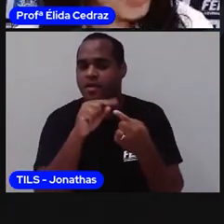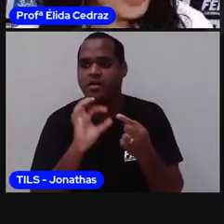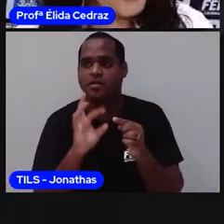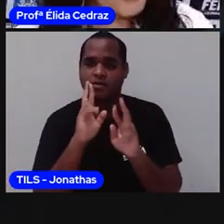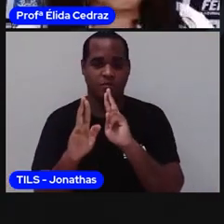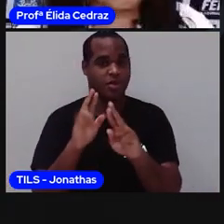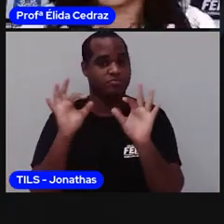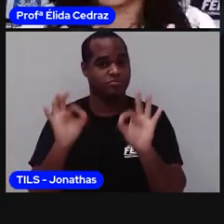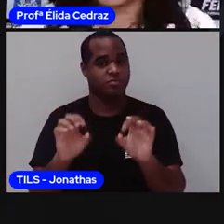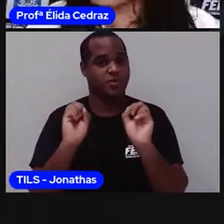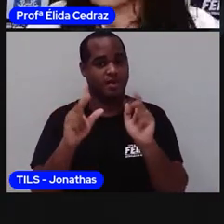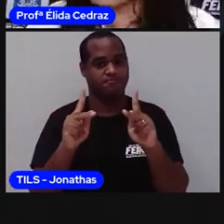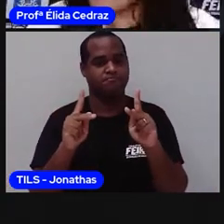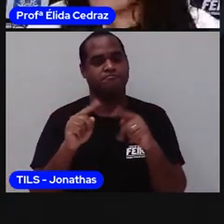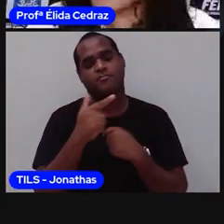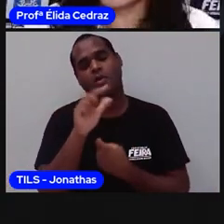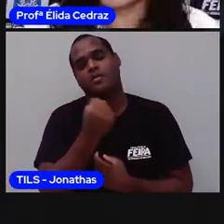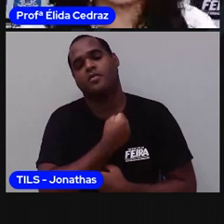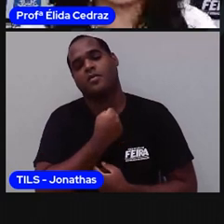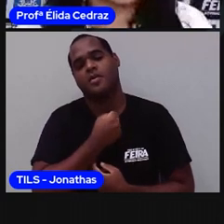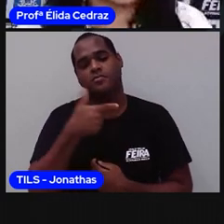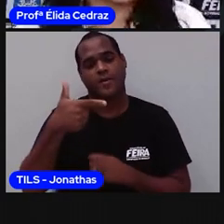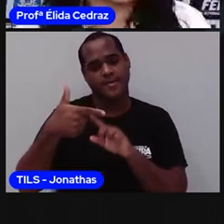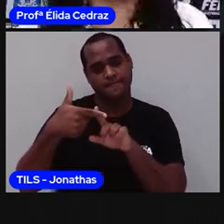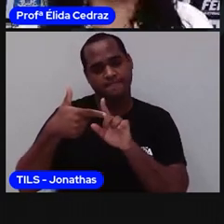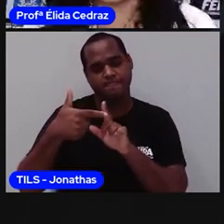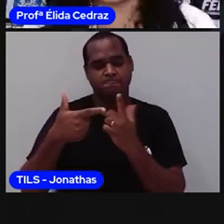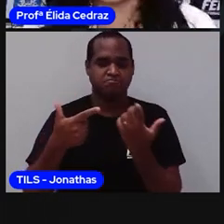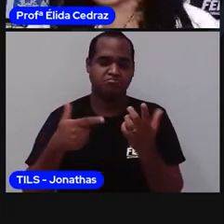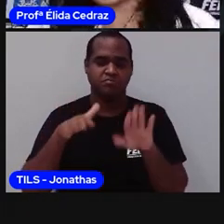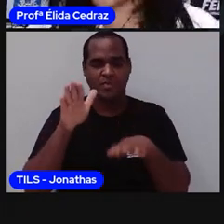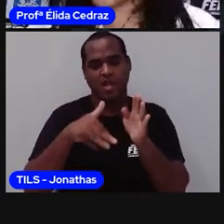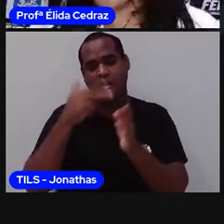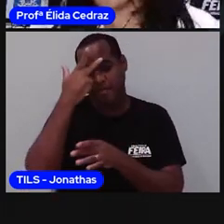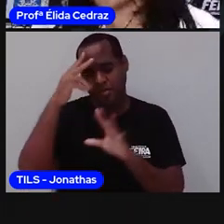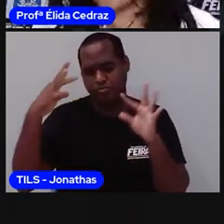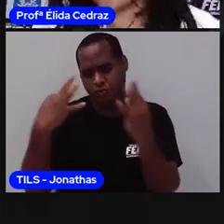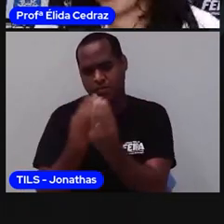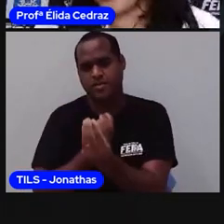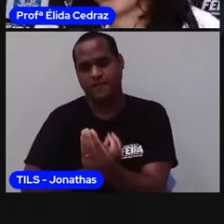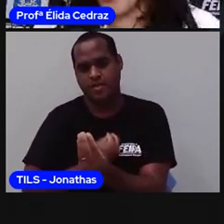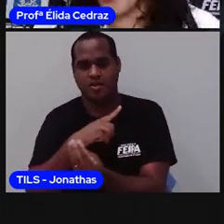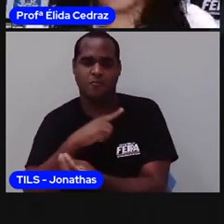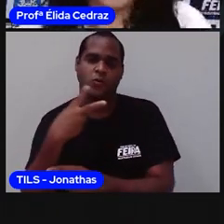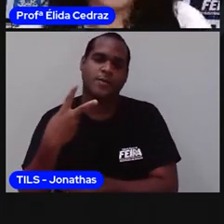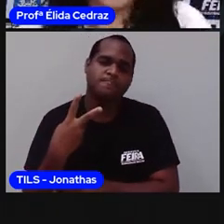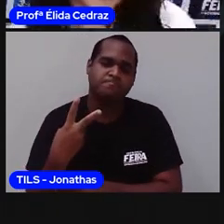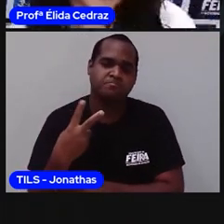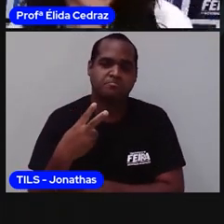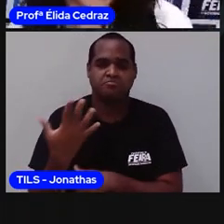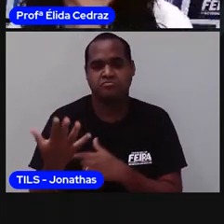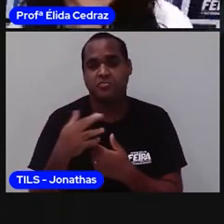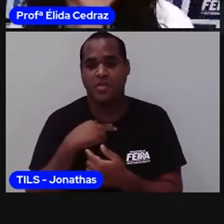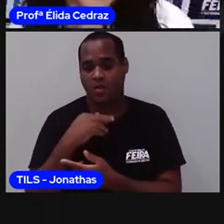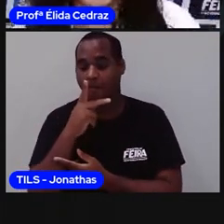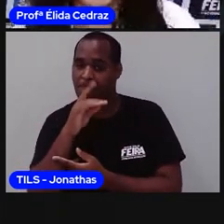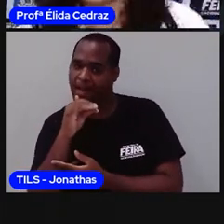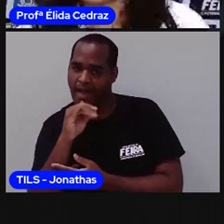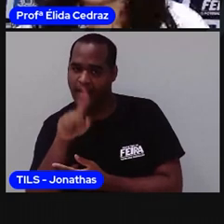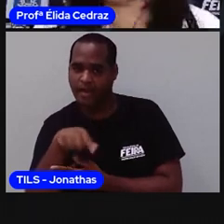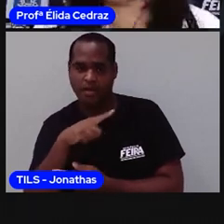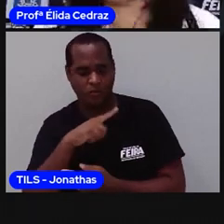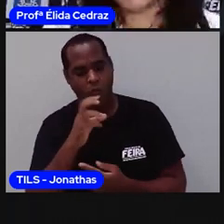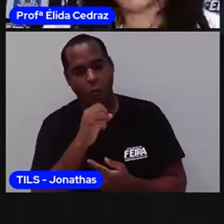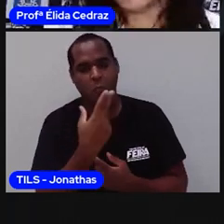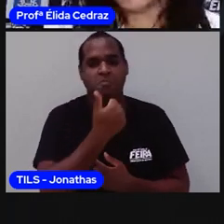resposta aí. Número dois. Geralmente, todos temos dois. Um parte do pai e